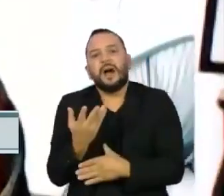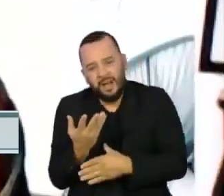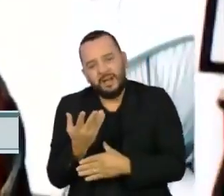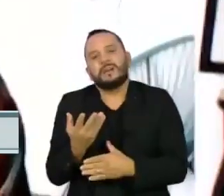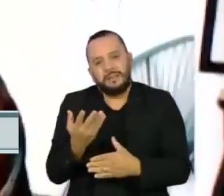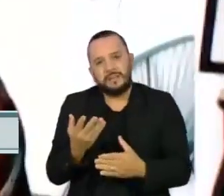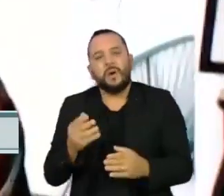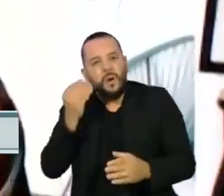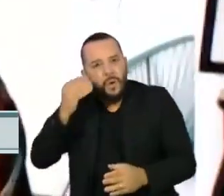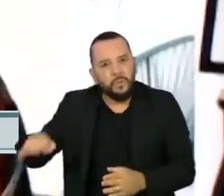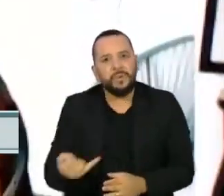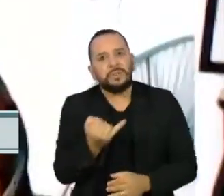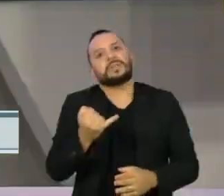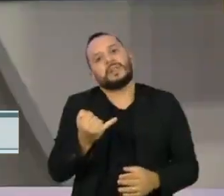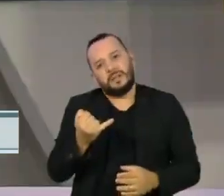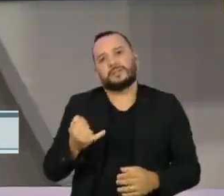sociedade para discuti-los. Obrigado. Obrigado.